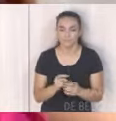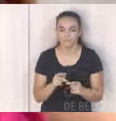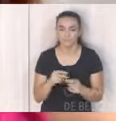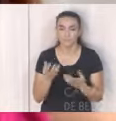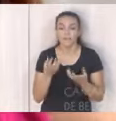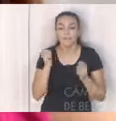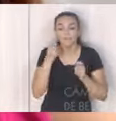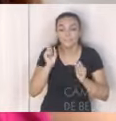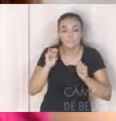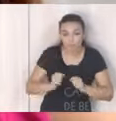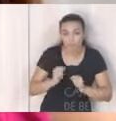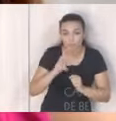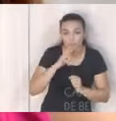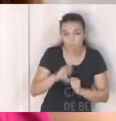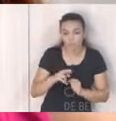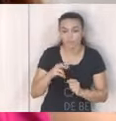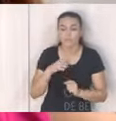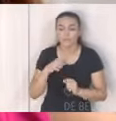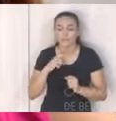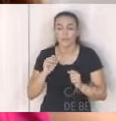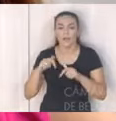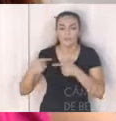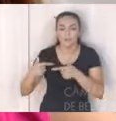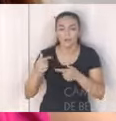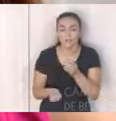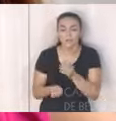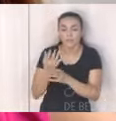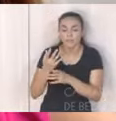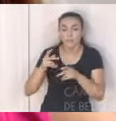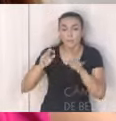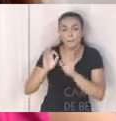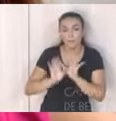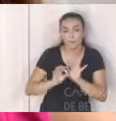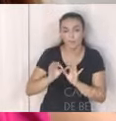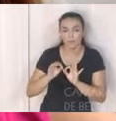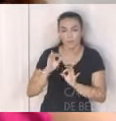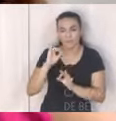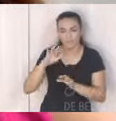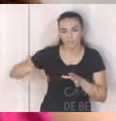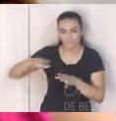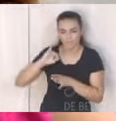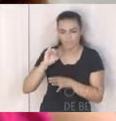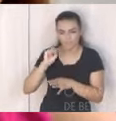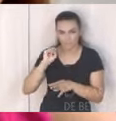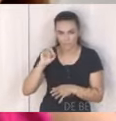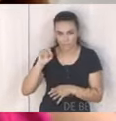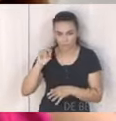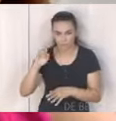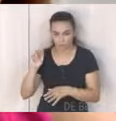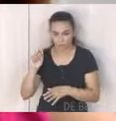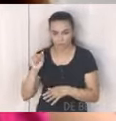eu vi que tem a ação ali de criação nesse plano de urbanização da região de Isidora queria entender